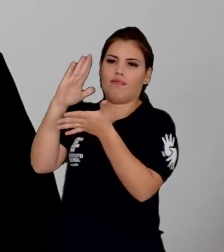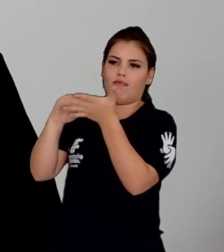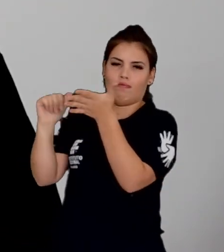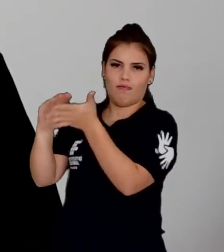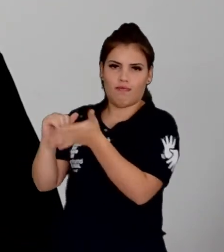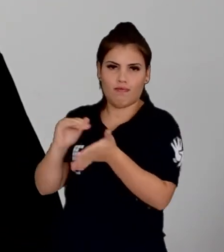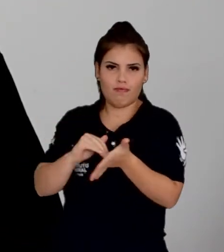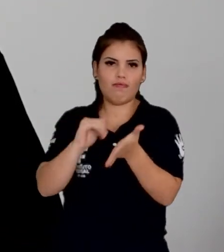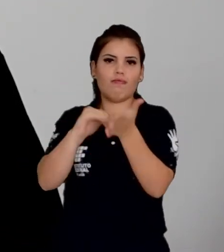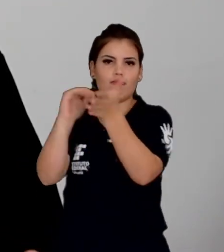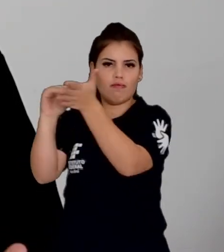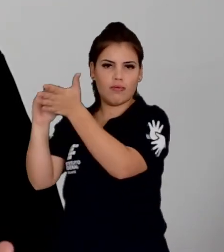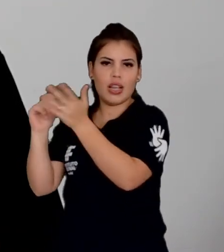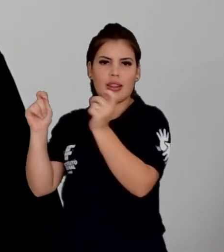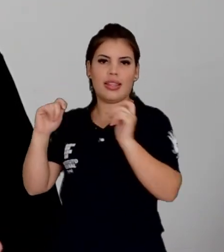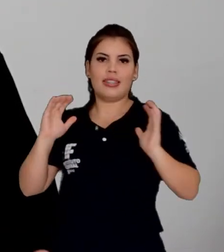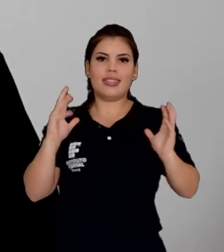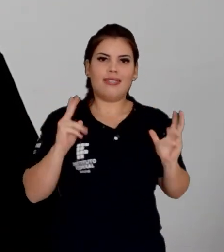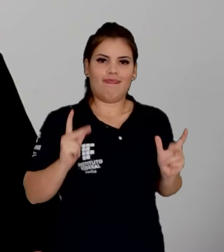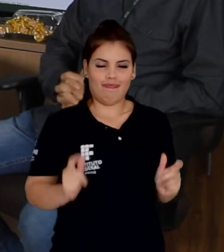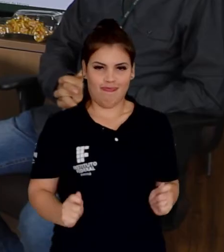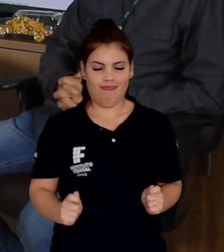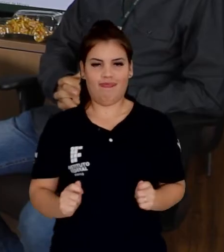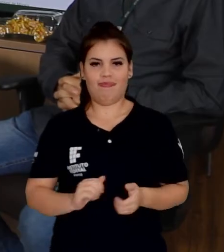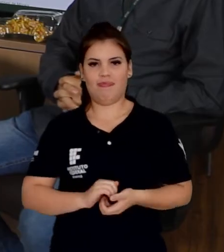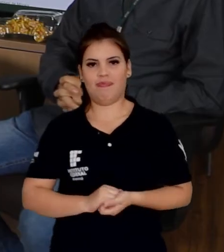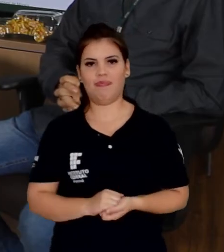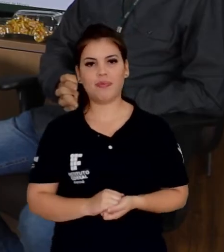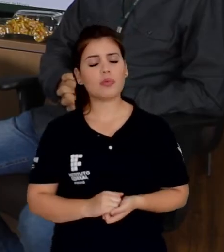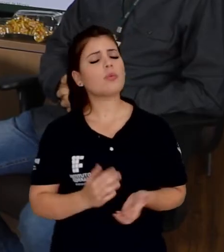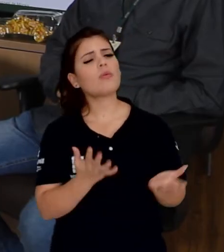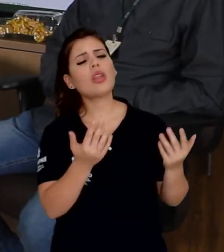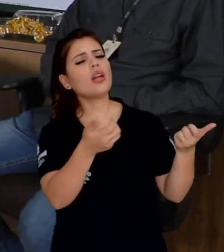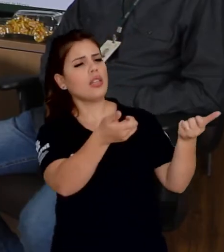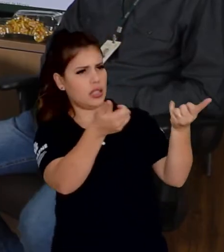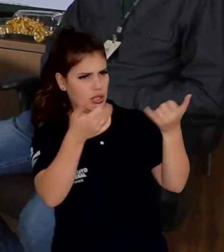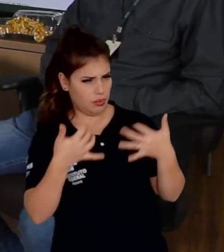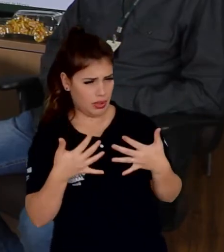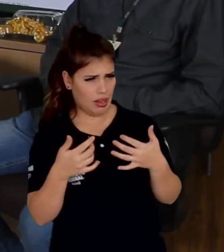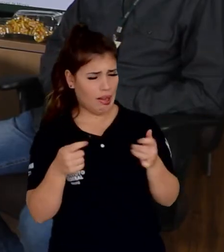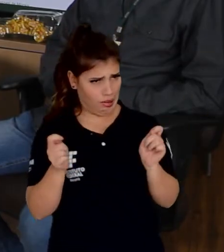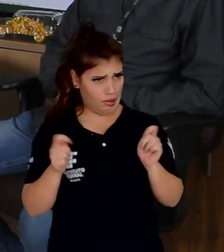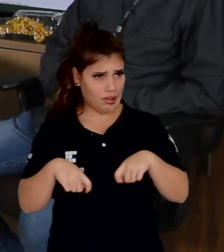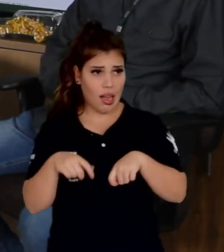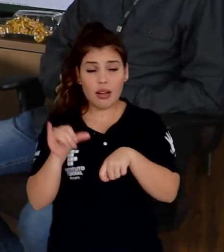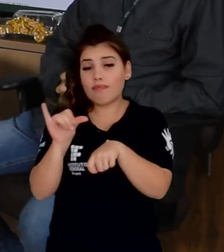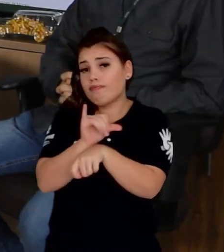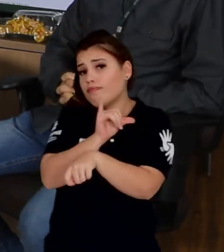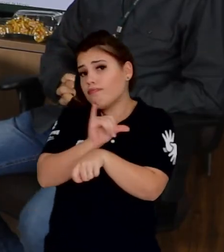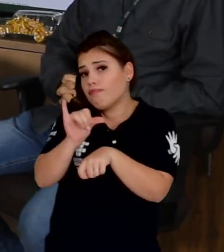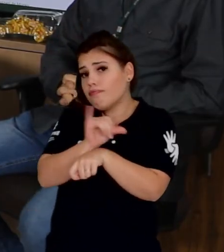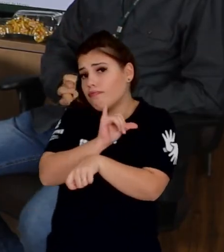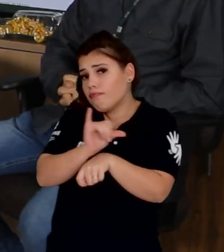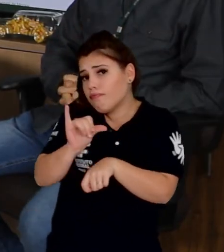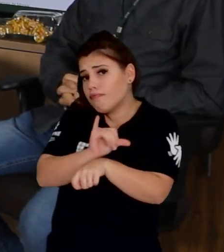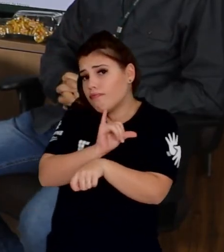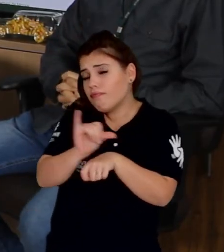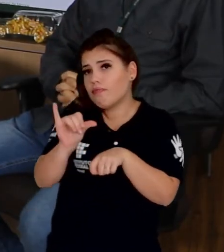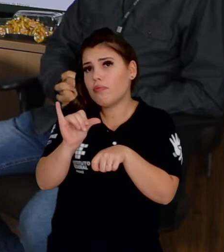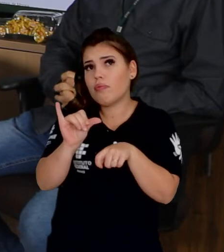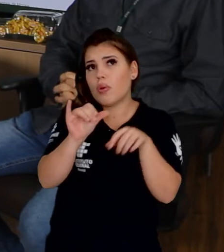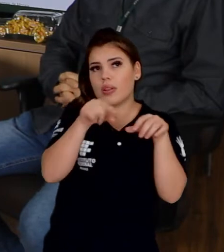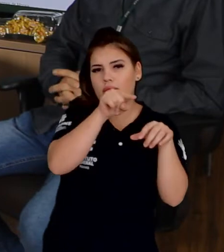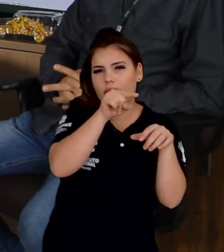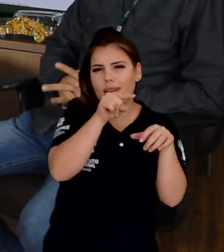fazer uma limpeza do espaço de armazenamento. Conta para nós aí, a gente tem alguma alternativa, por exemplo, para